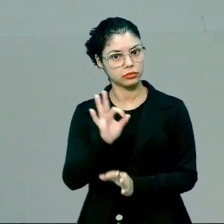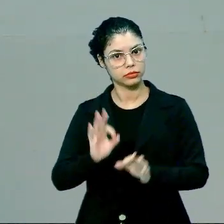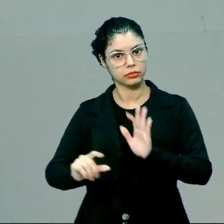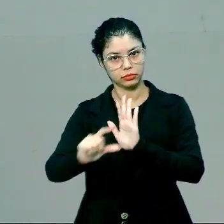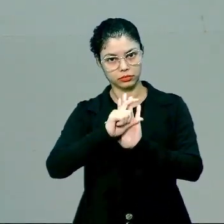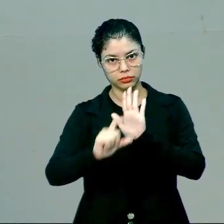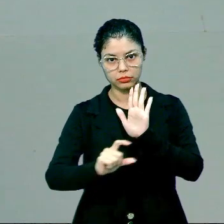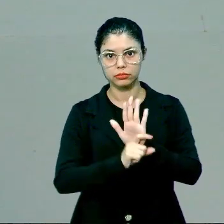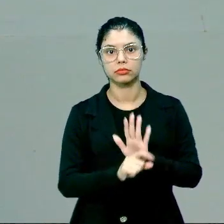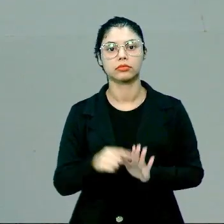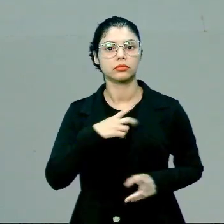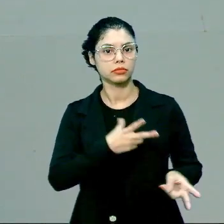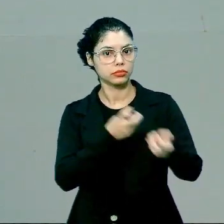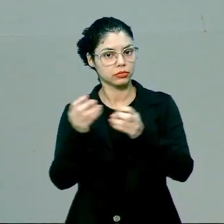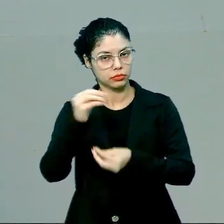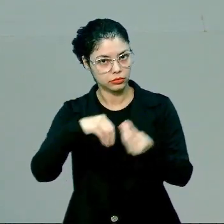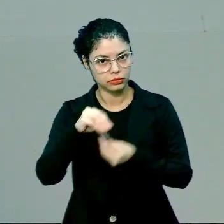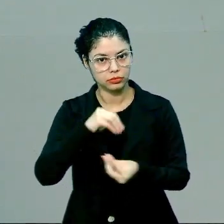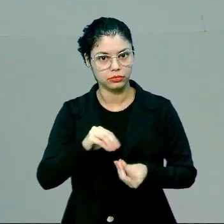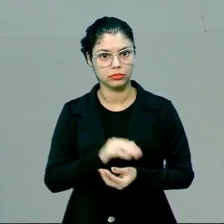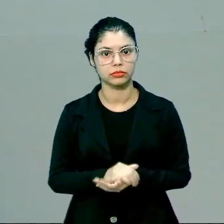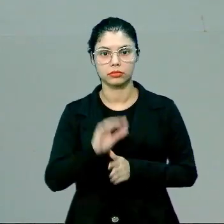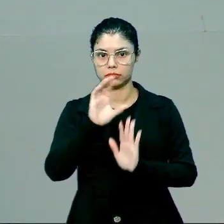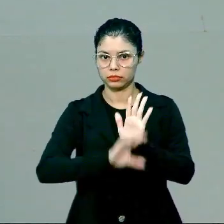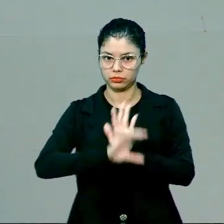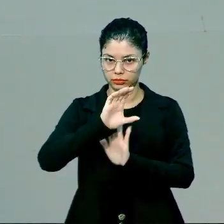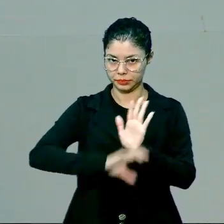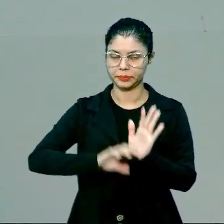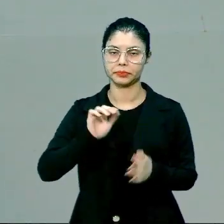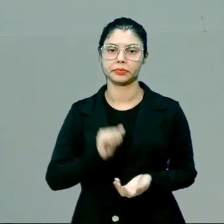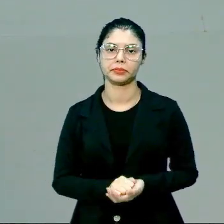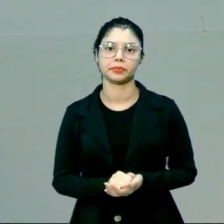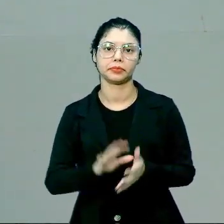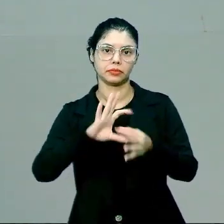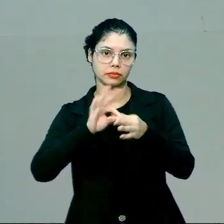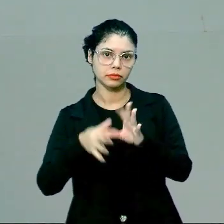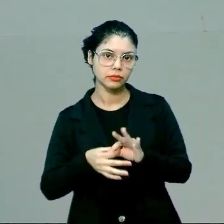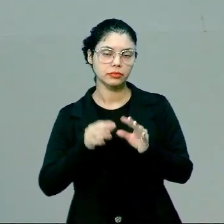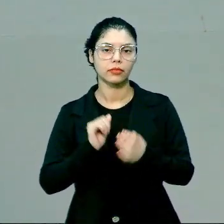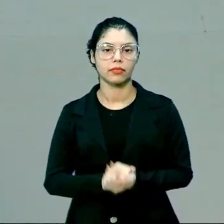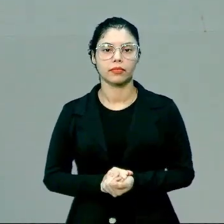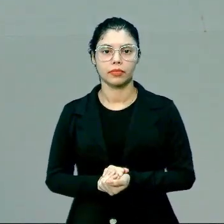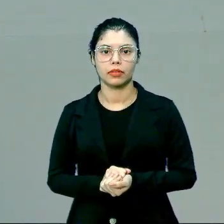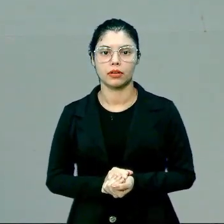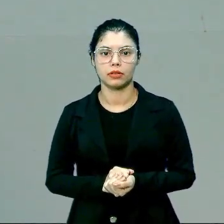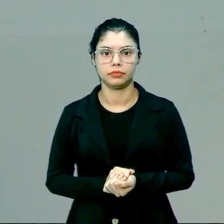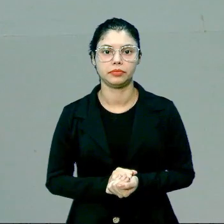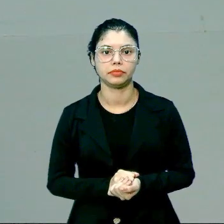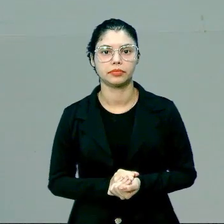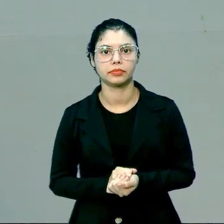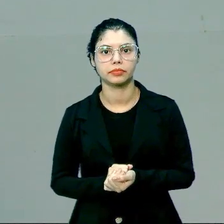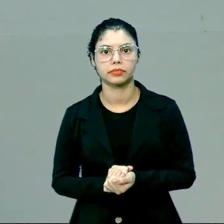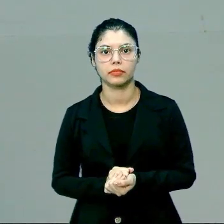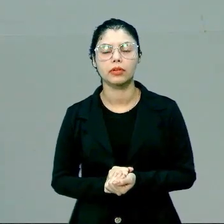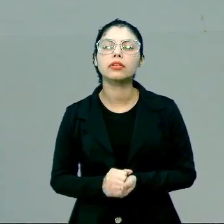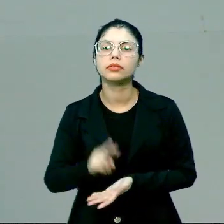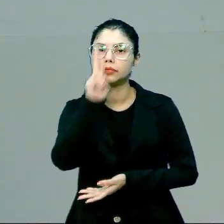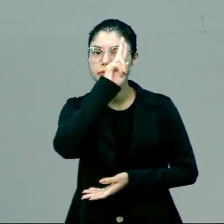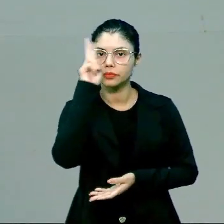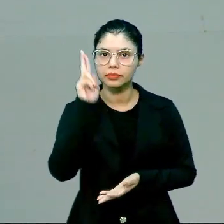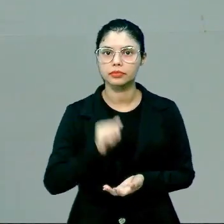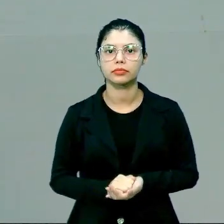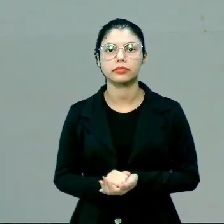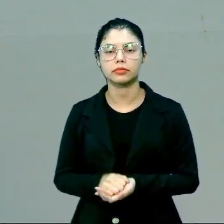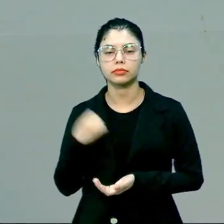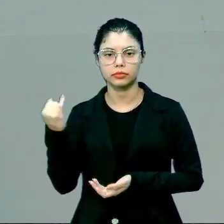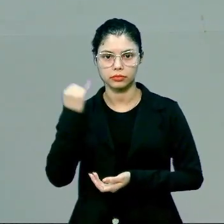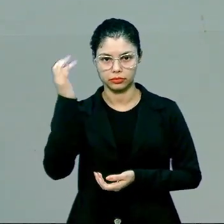um parágrafo. Observe que eu misturei vários. Eu trouxe conceito, eu contextualizei, eu trouxe a parte histórica, que é